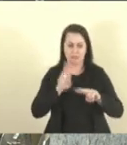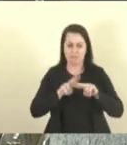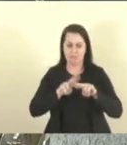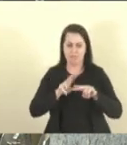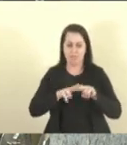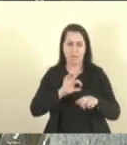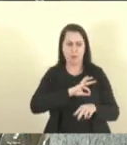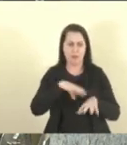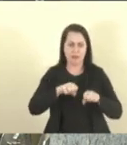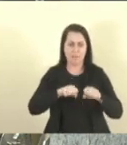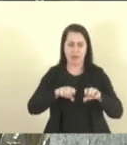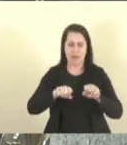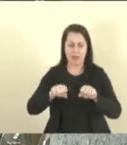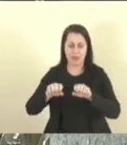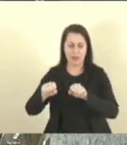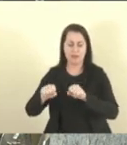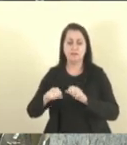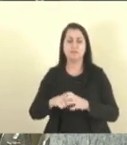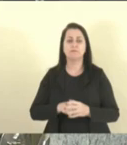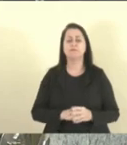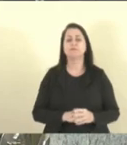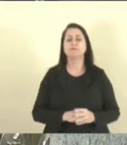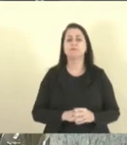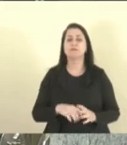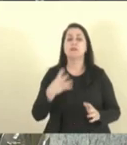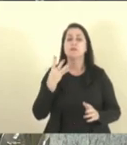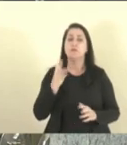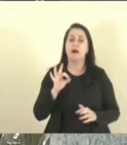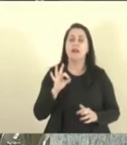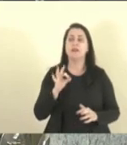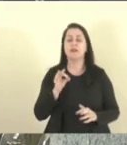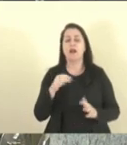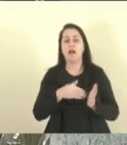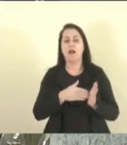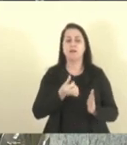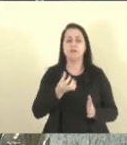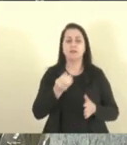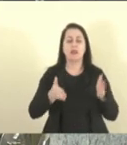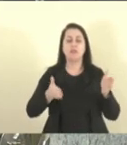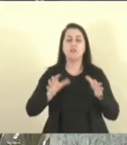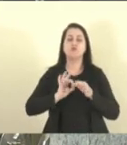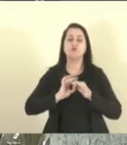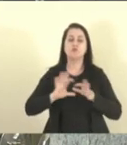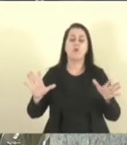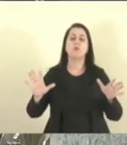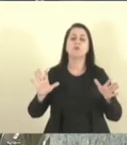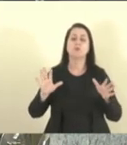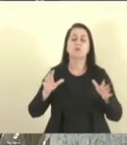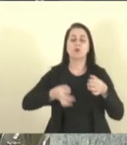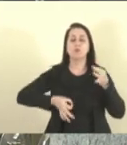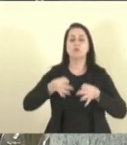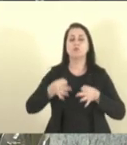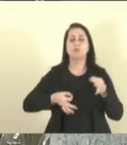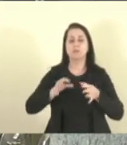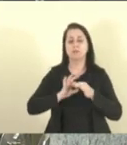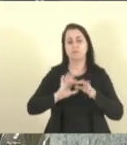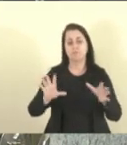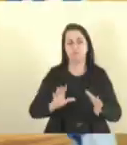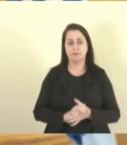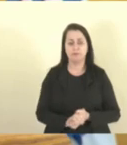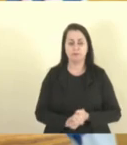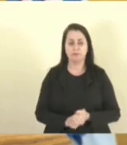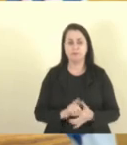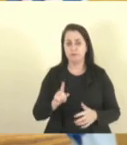fazem, por exemplo, de flagrante, no final de semana, de 40 a 60, são soltos, já na audiência de custódia, horas depois da prisão. Isso é